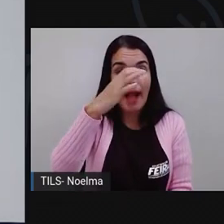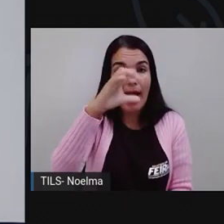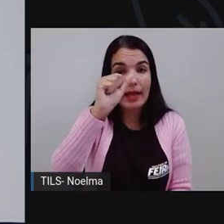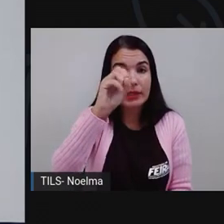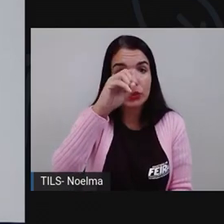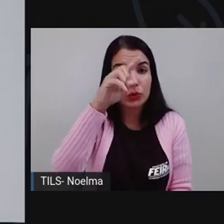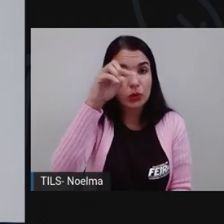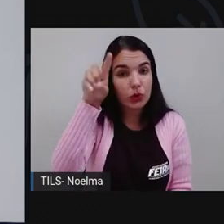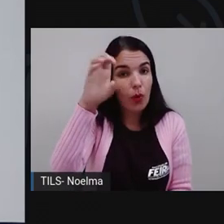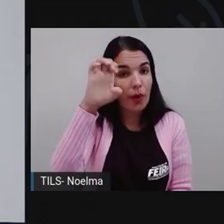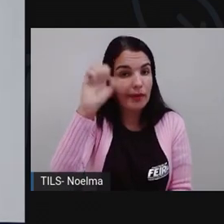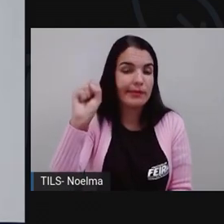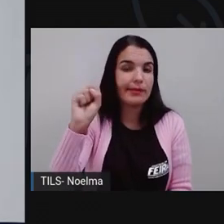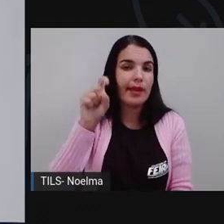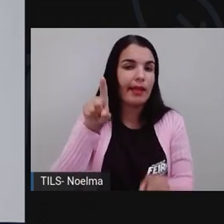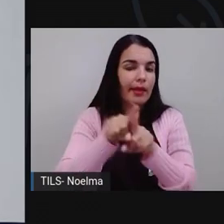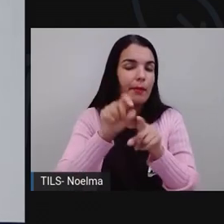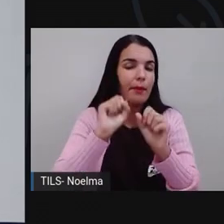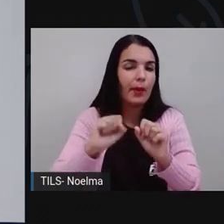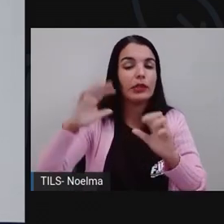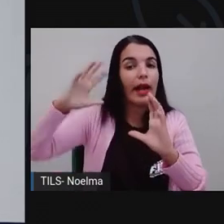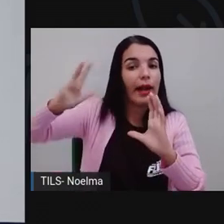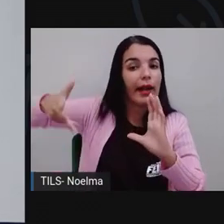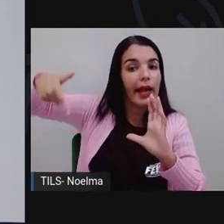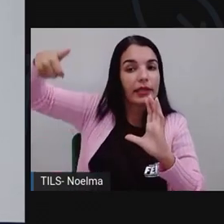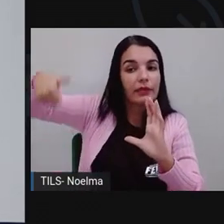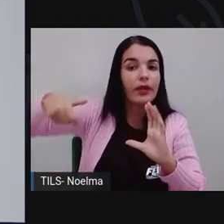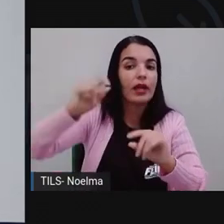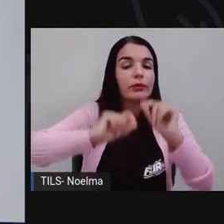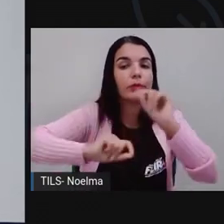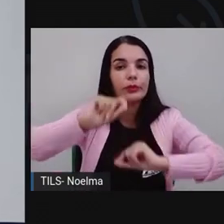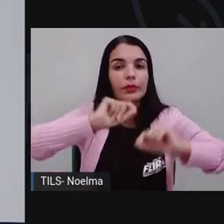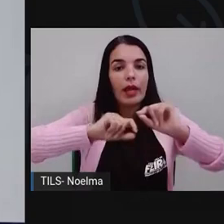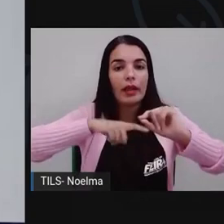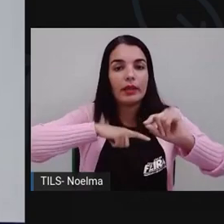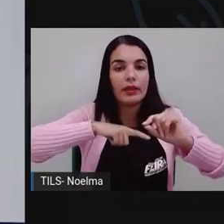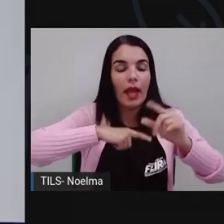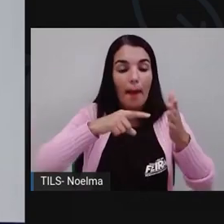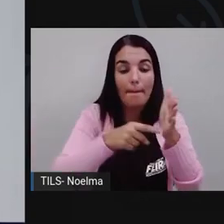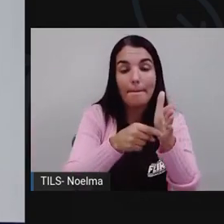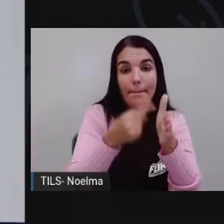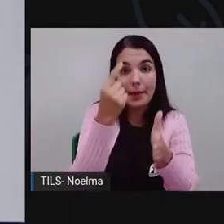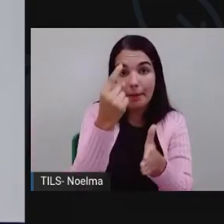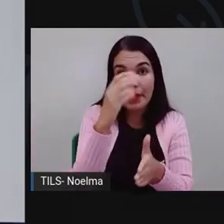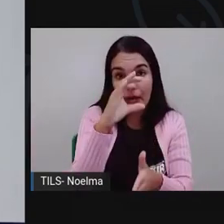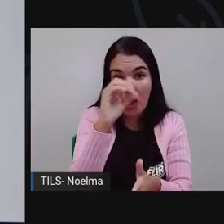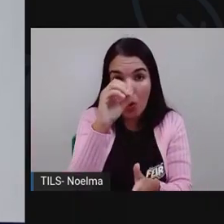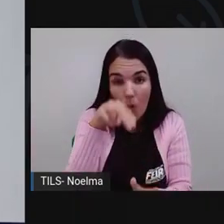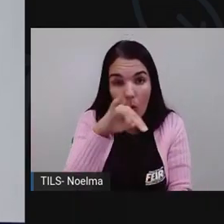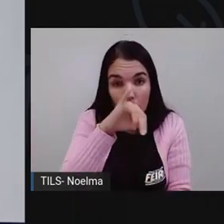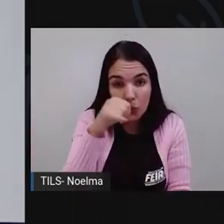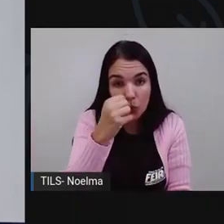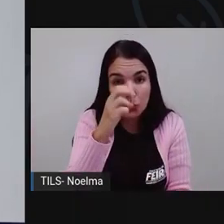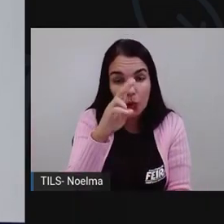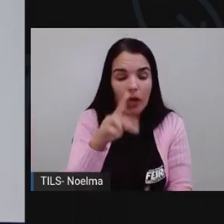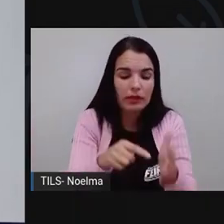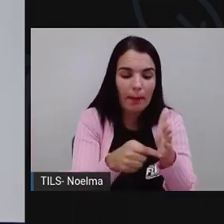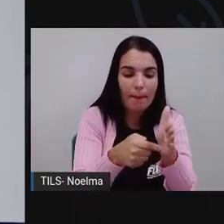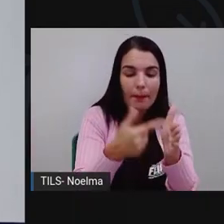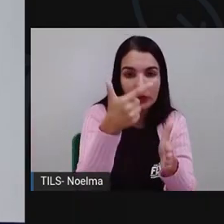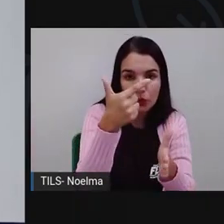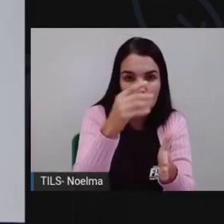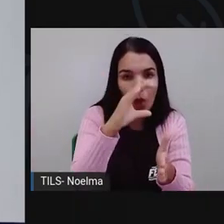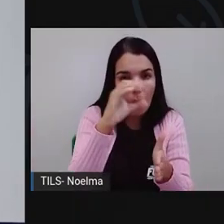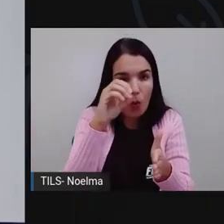podem ser classificados, perdão, podem ser classificados da primeira conjugação, da segunda